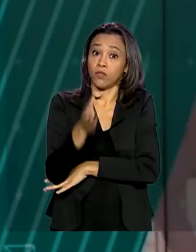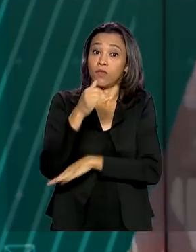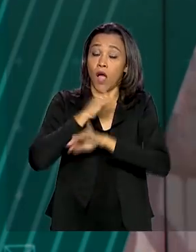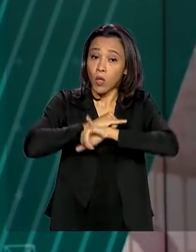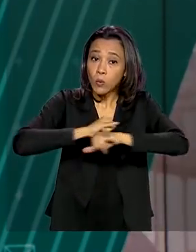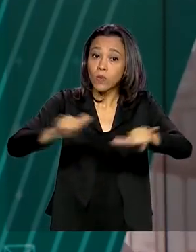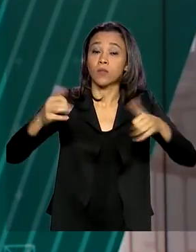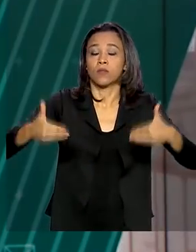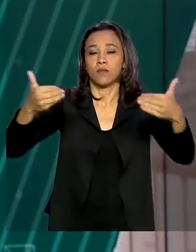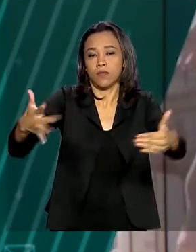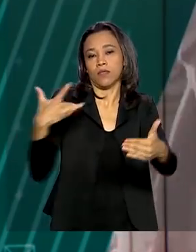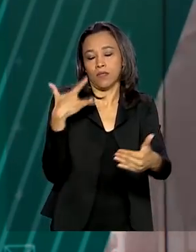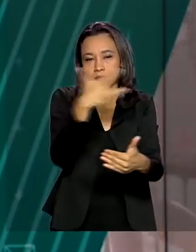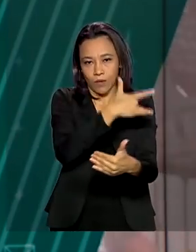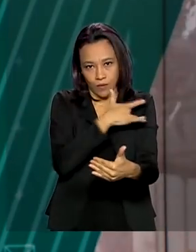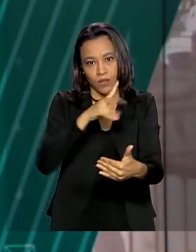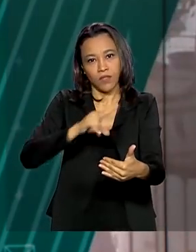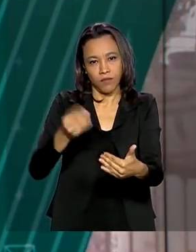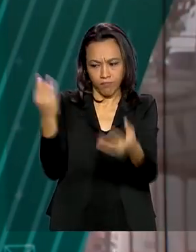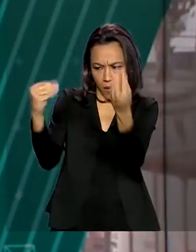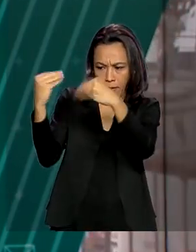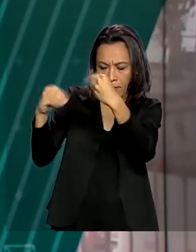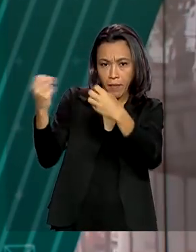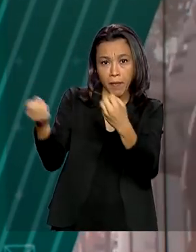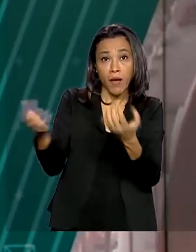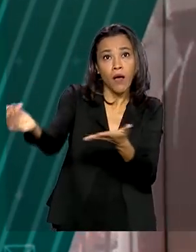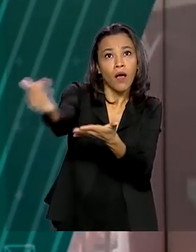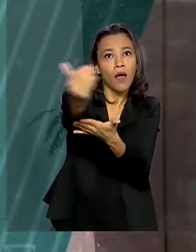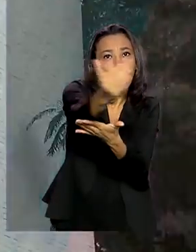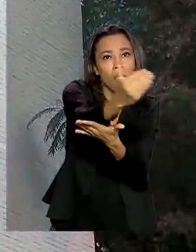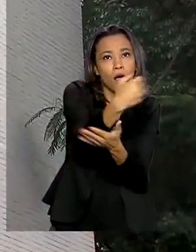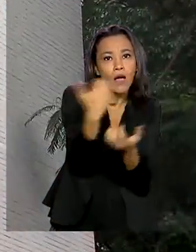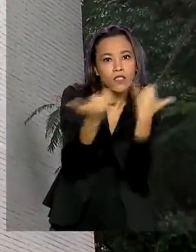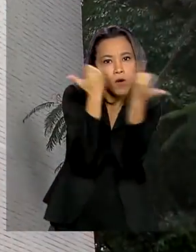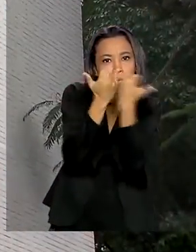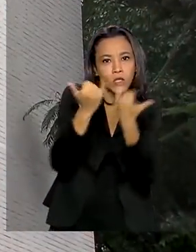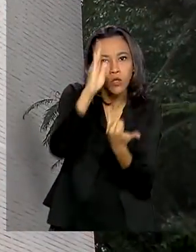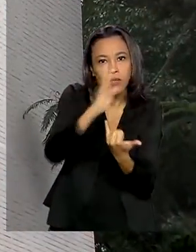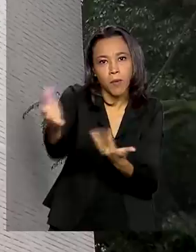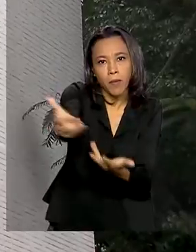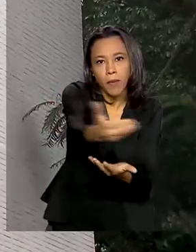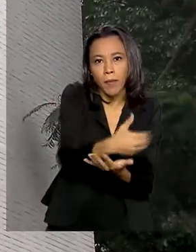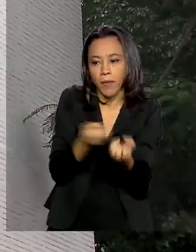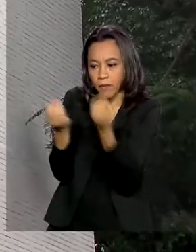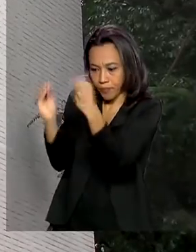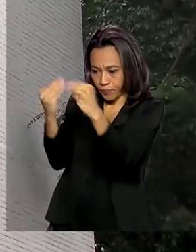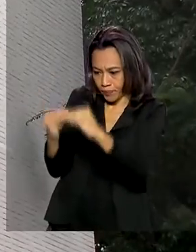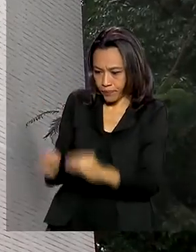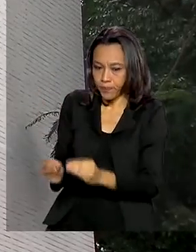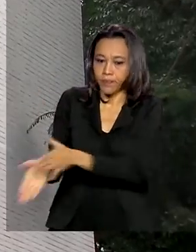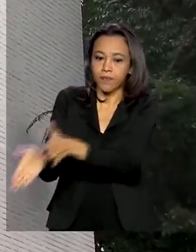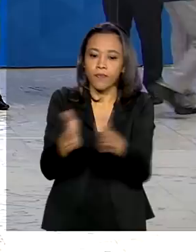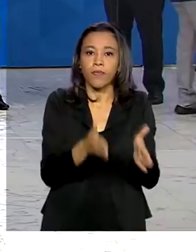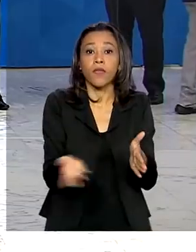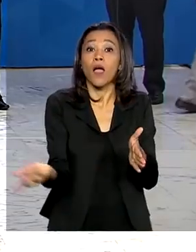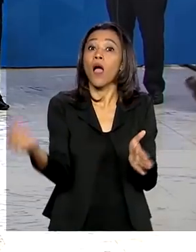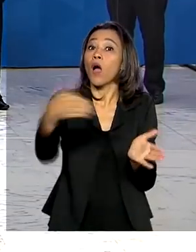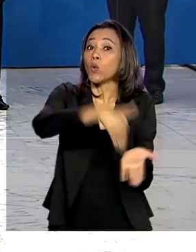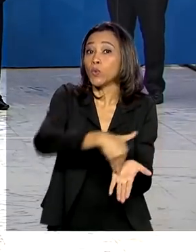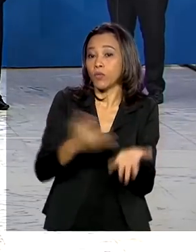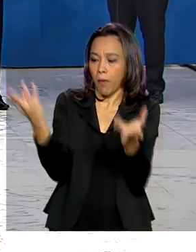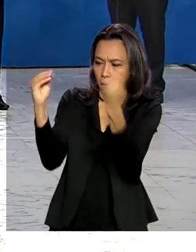Ministério da Saúde, que também atualizou os dados no país. A última atualização do Ministério da Saúde